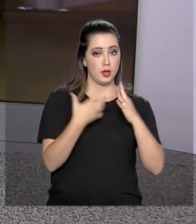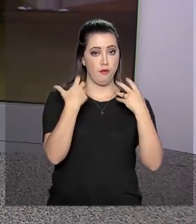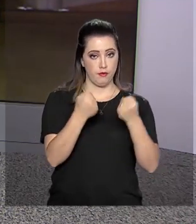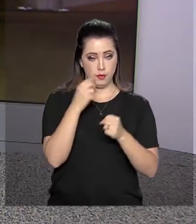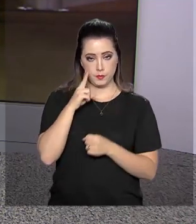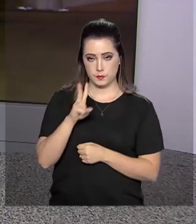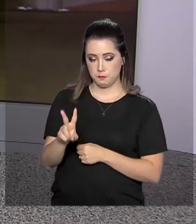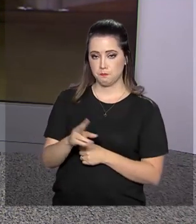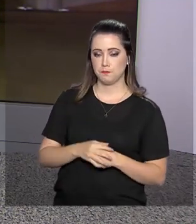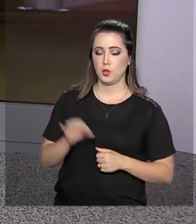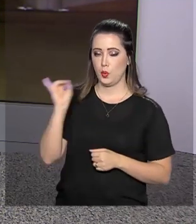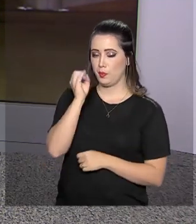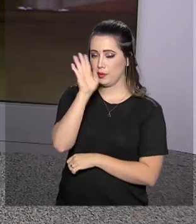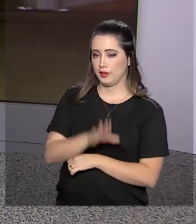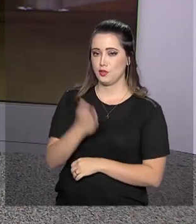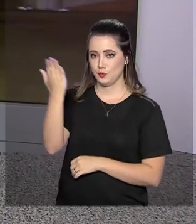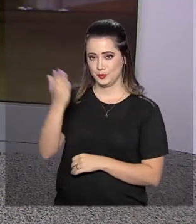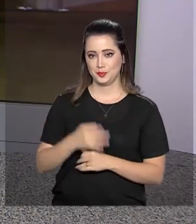Pablo, boa tarde para você.